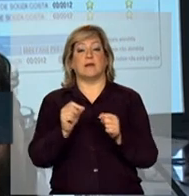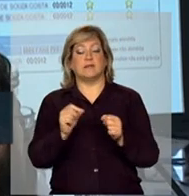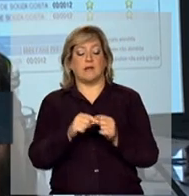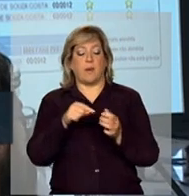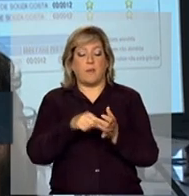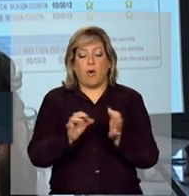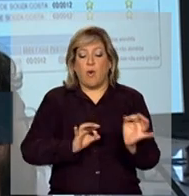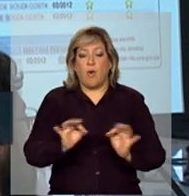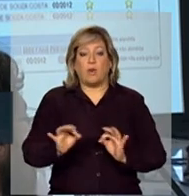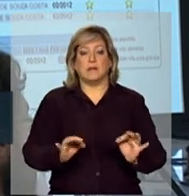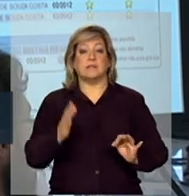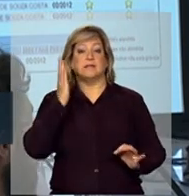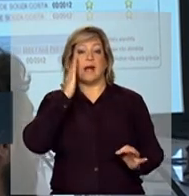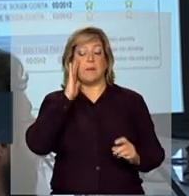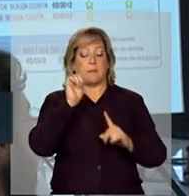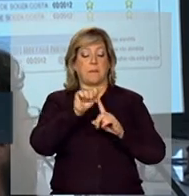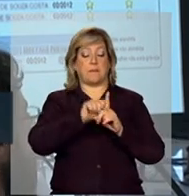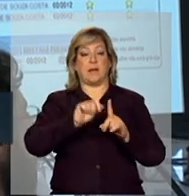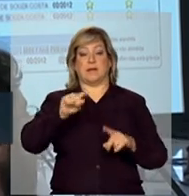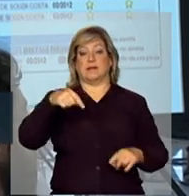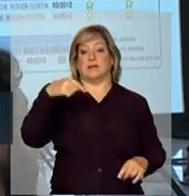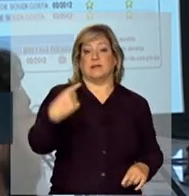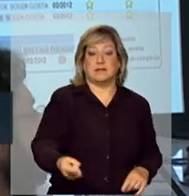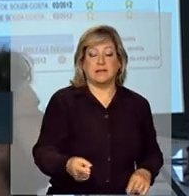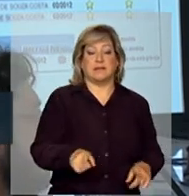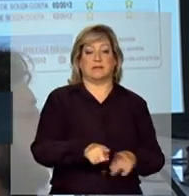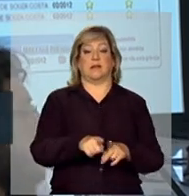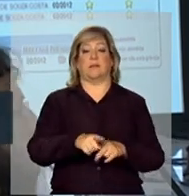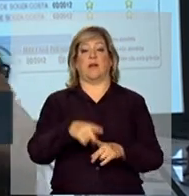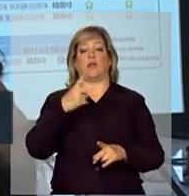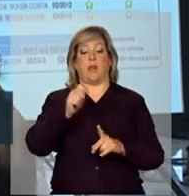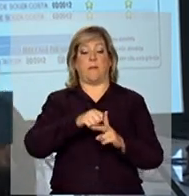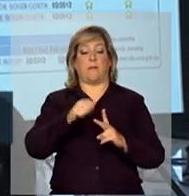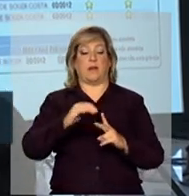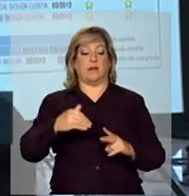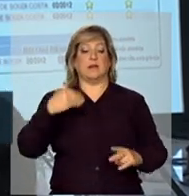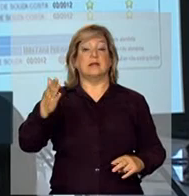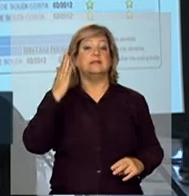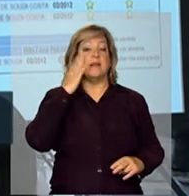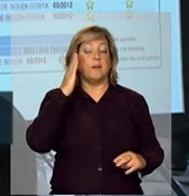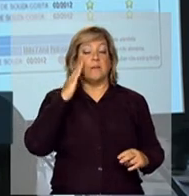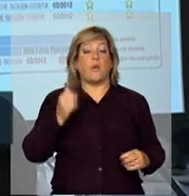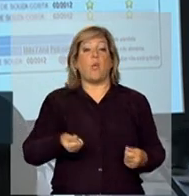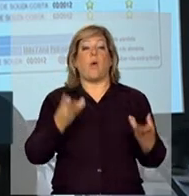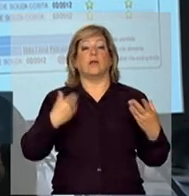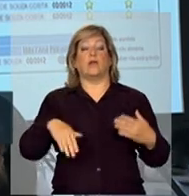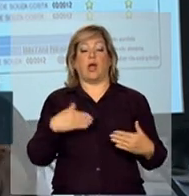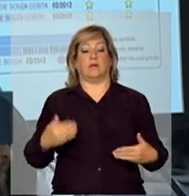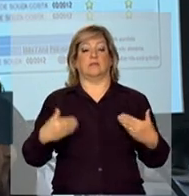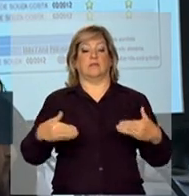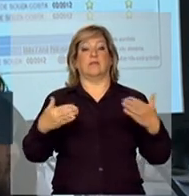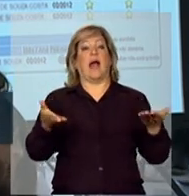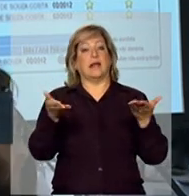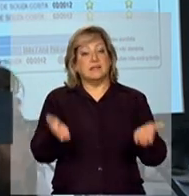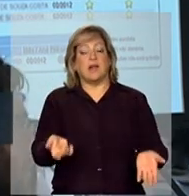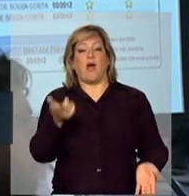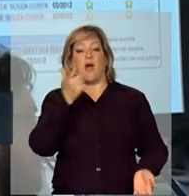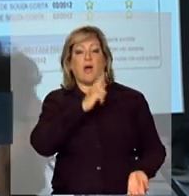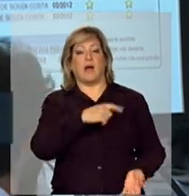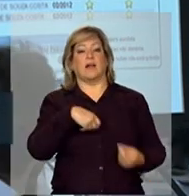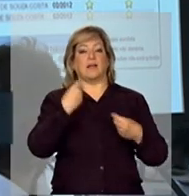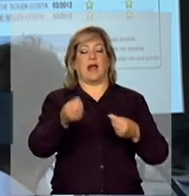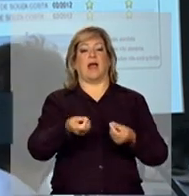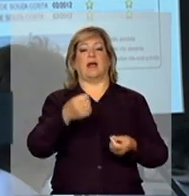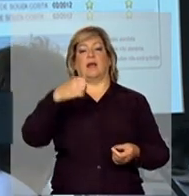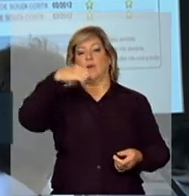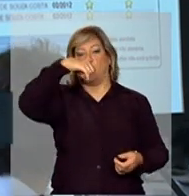Porque nós temos que saber, o mês que vem, daqui a dois meses, quanto nós avançamos, e é assim que nós vamos conseguir levar energia para